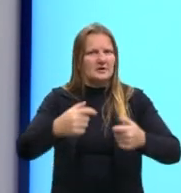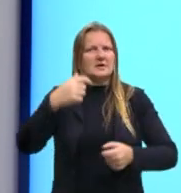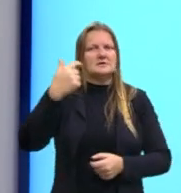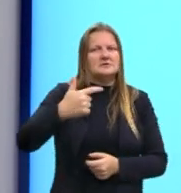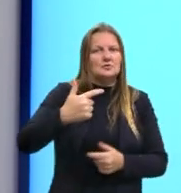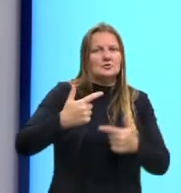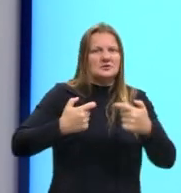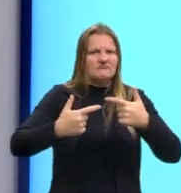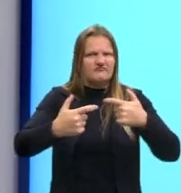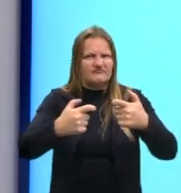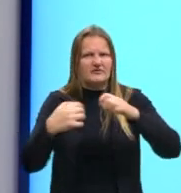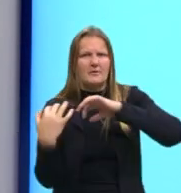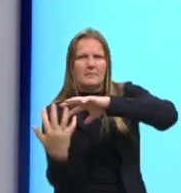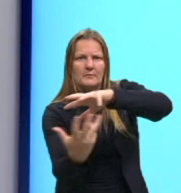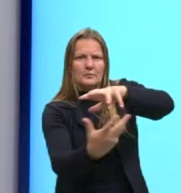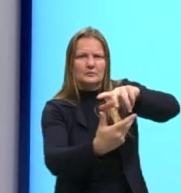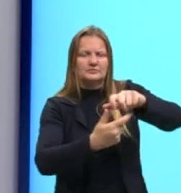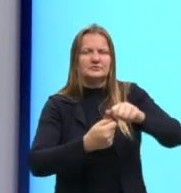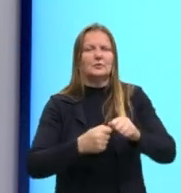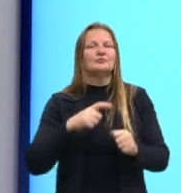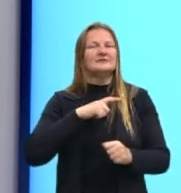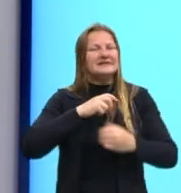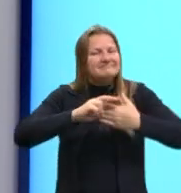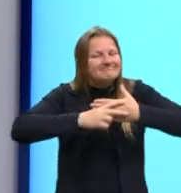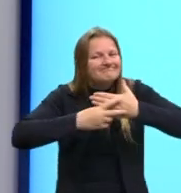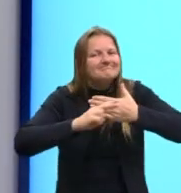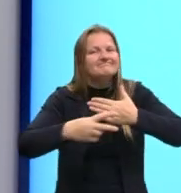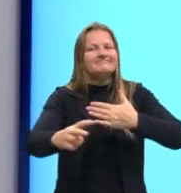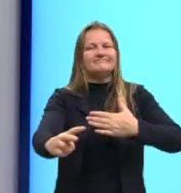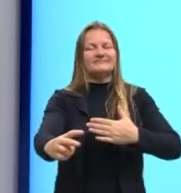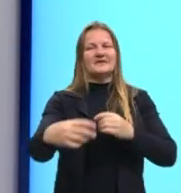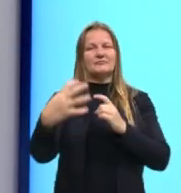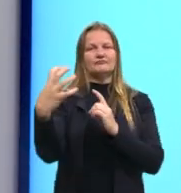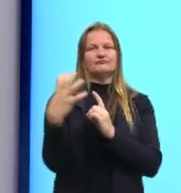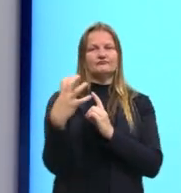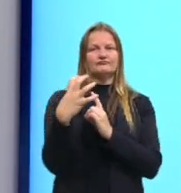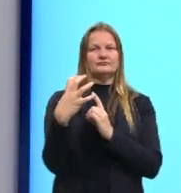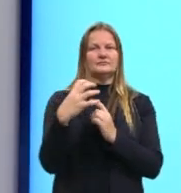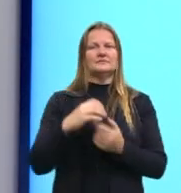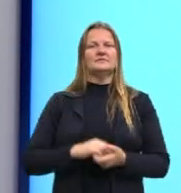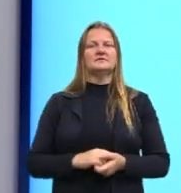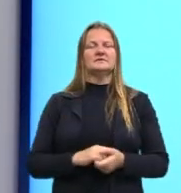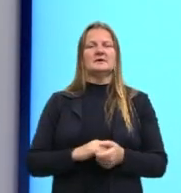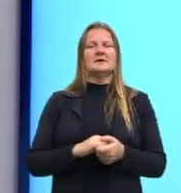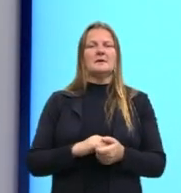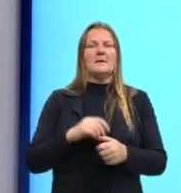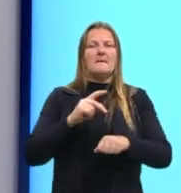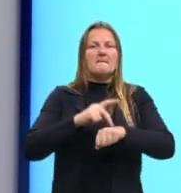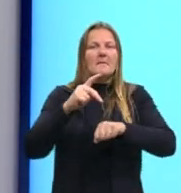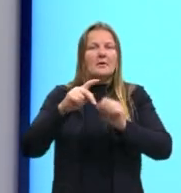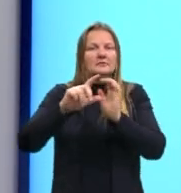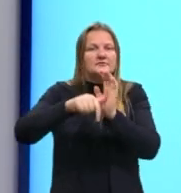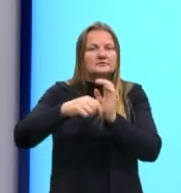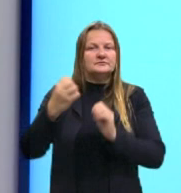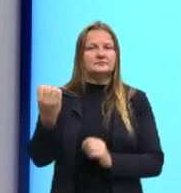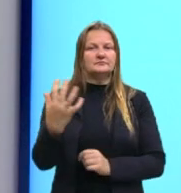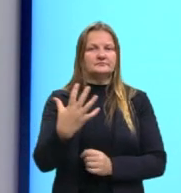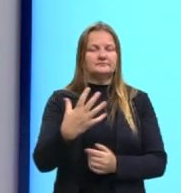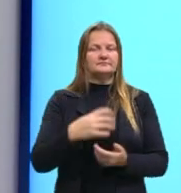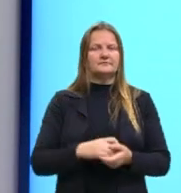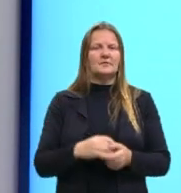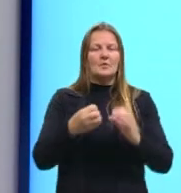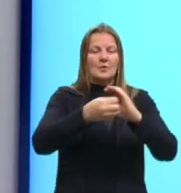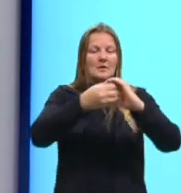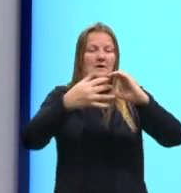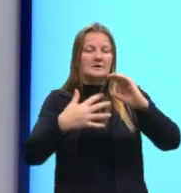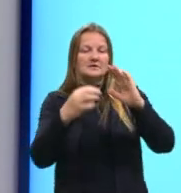todo esse leque de coisas que elas atingem. A pós-modernidade caracteriza-se mais por aquilo